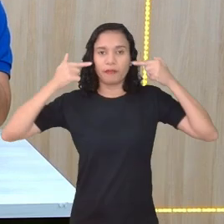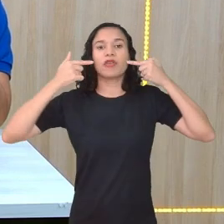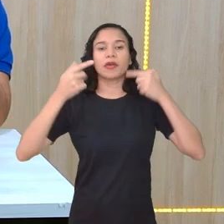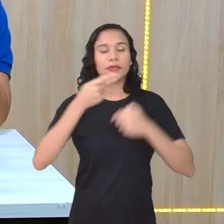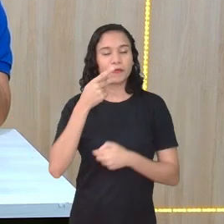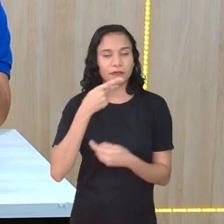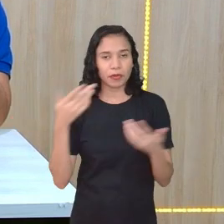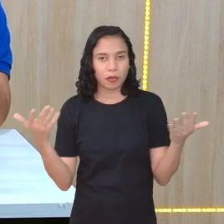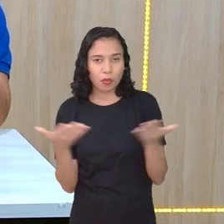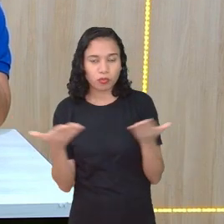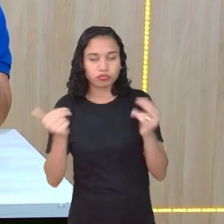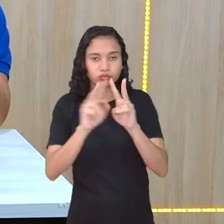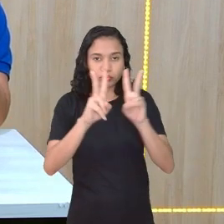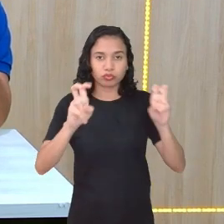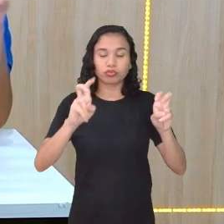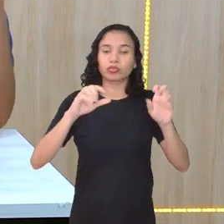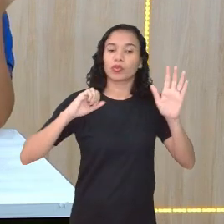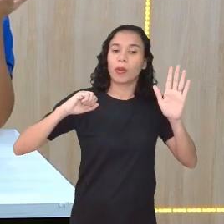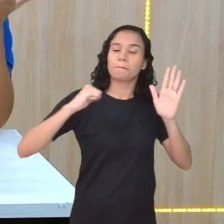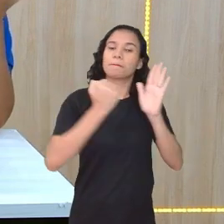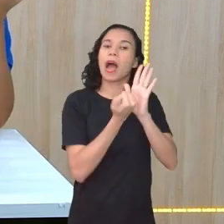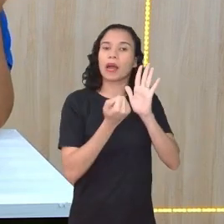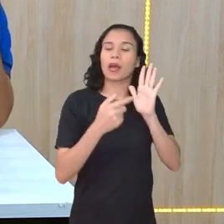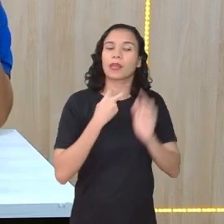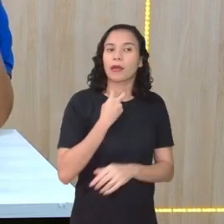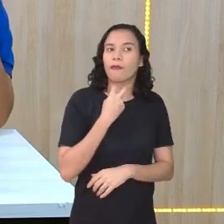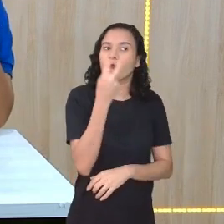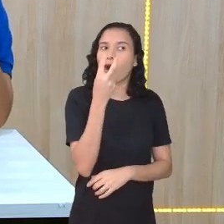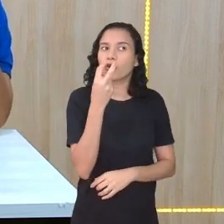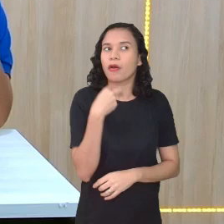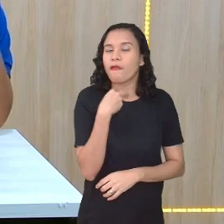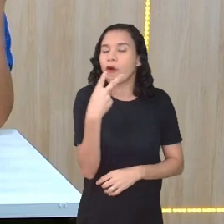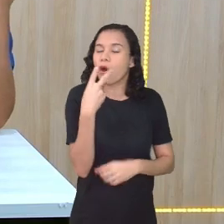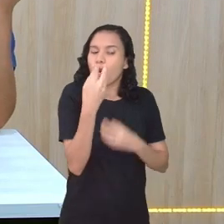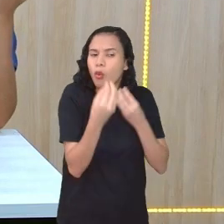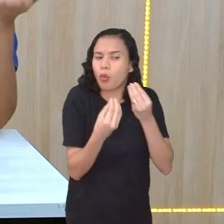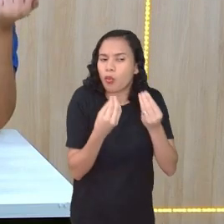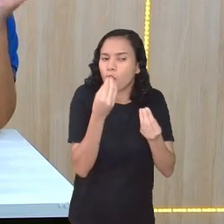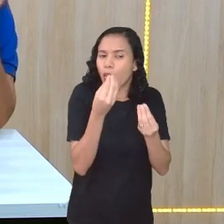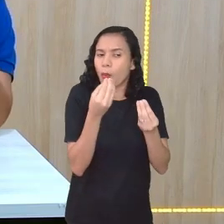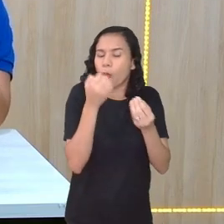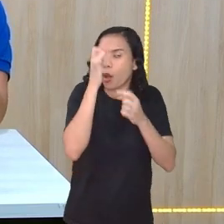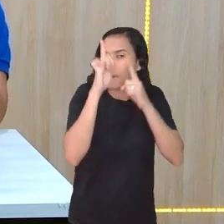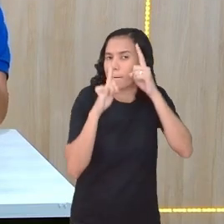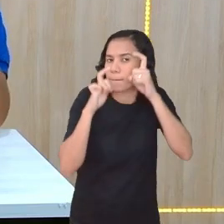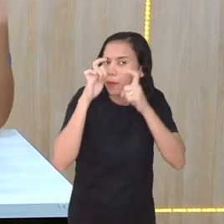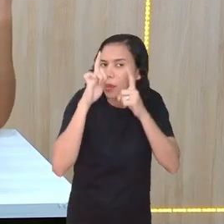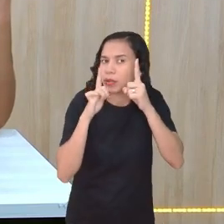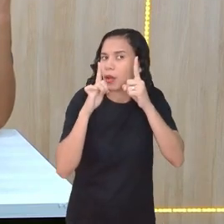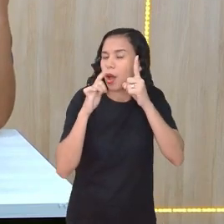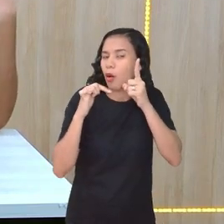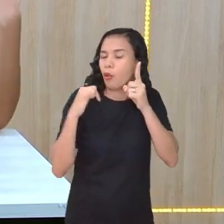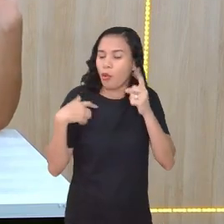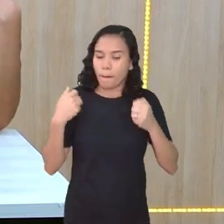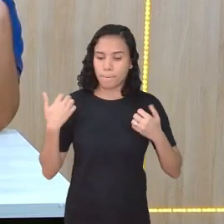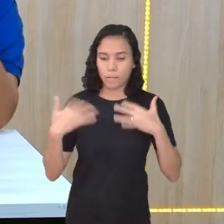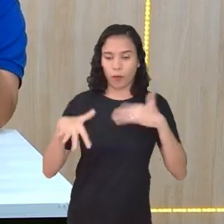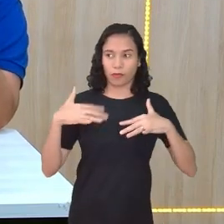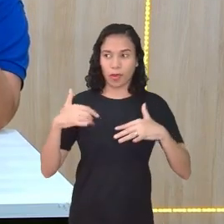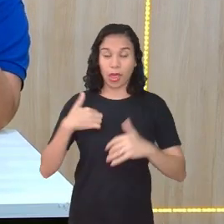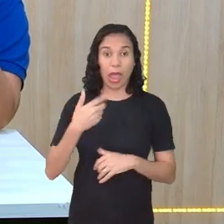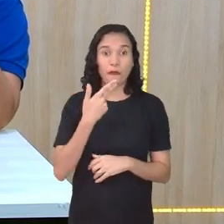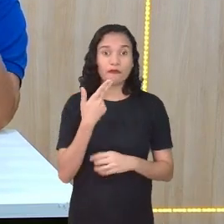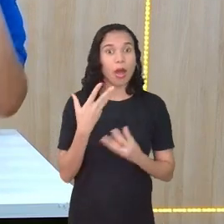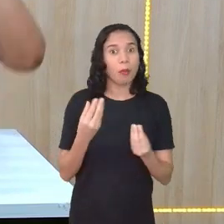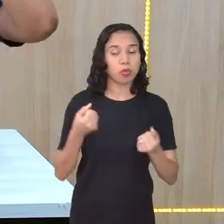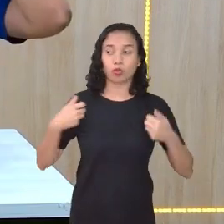Viviane levantou sobre essas marcas expressivas, né? O tom de voz, o rosto, as mãos. Eu falo muito